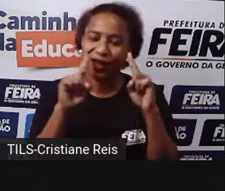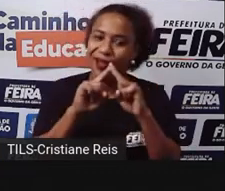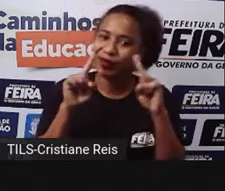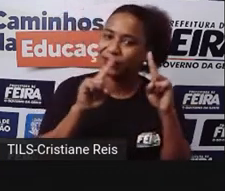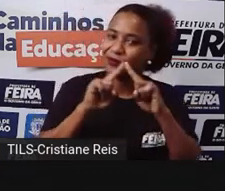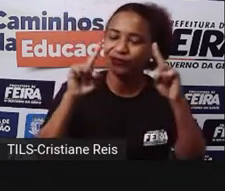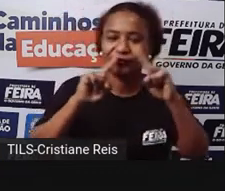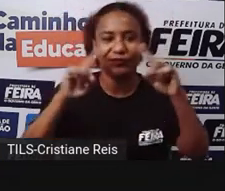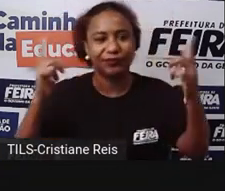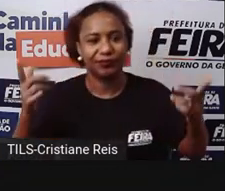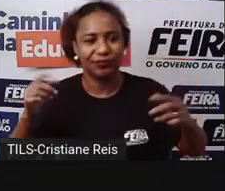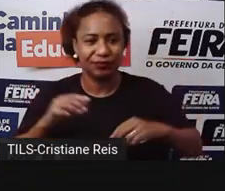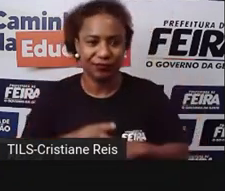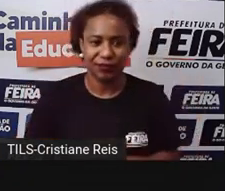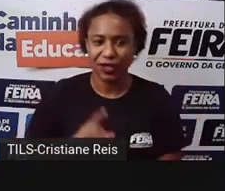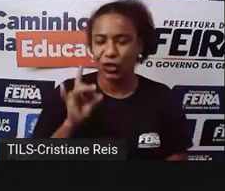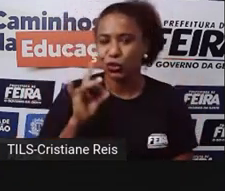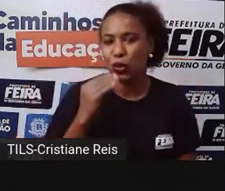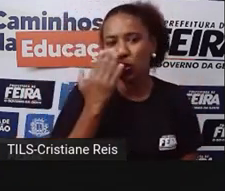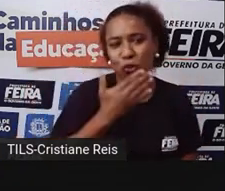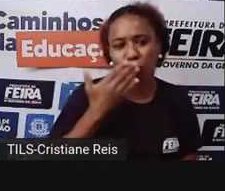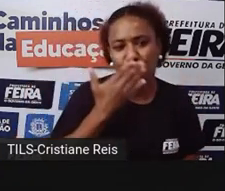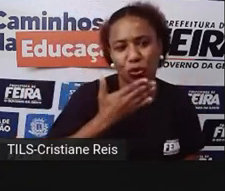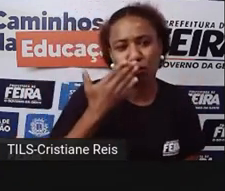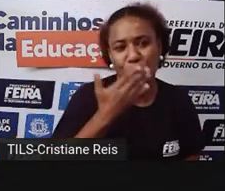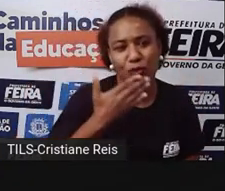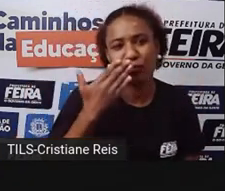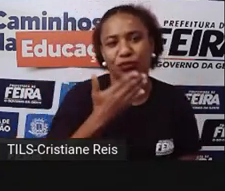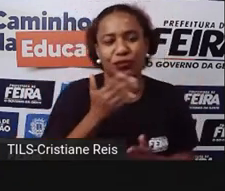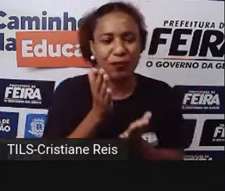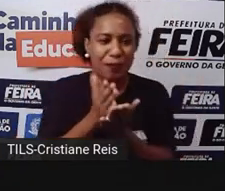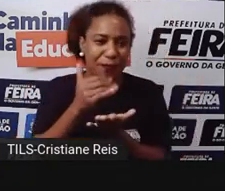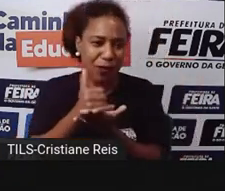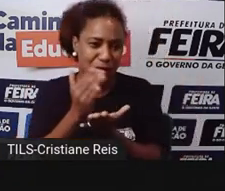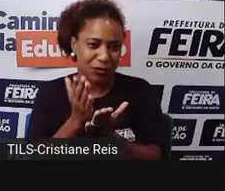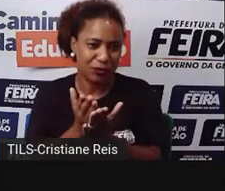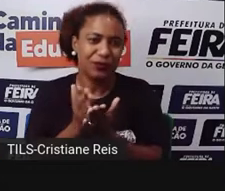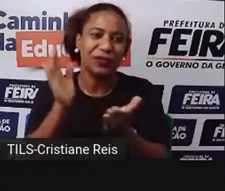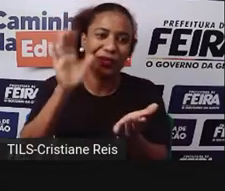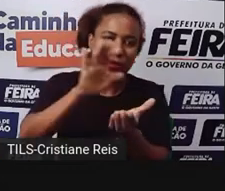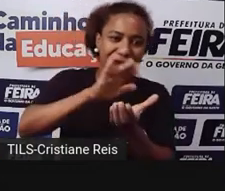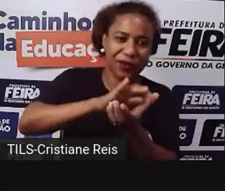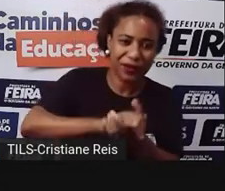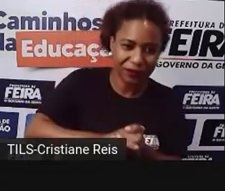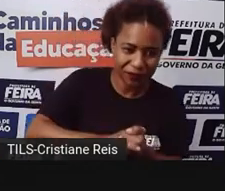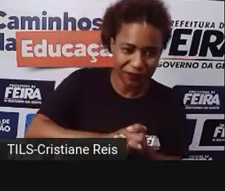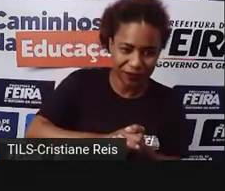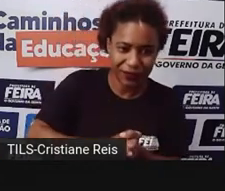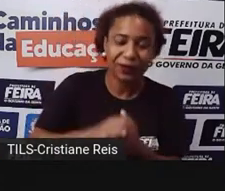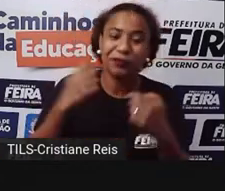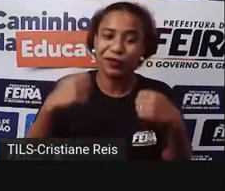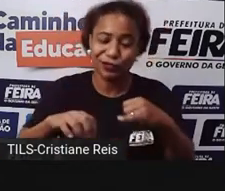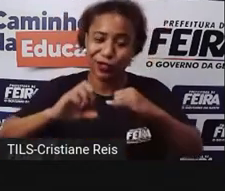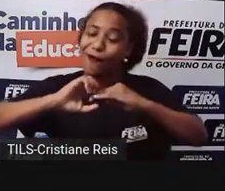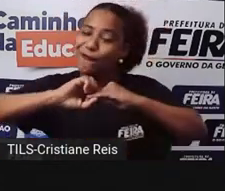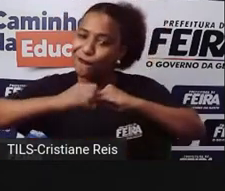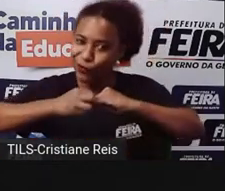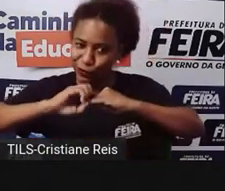Só doce e bolo não serve para nada Casamento tem que ter feijoada